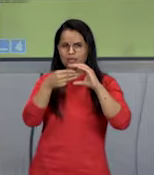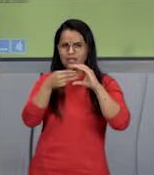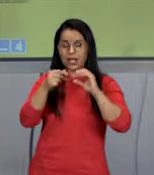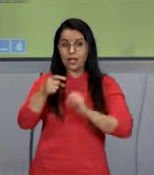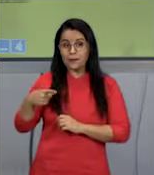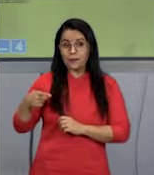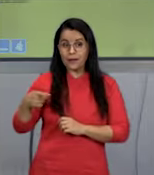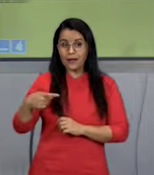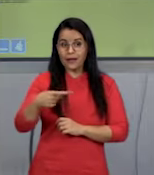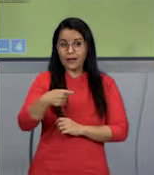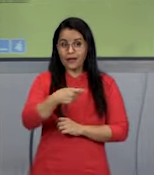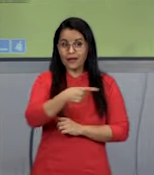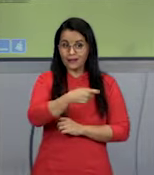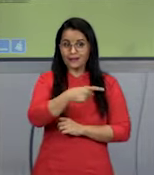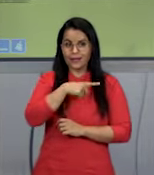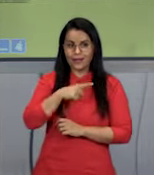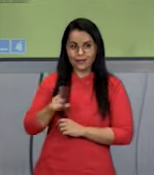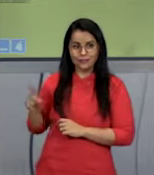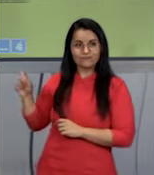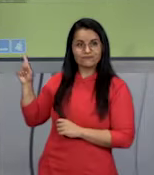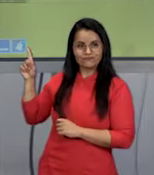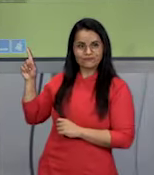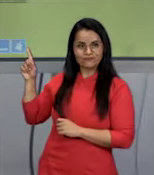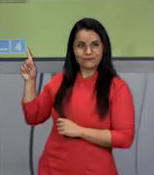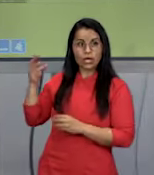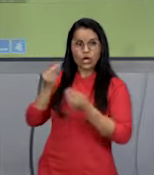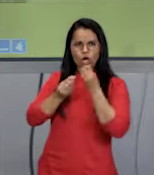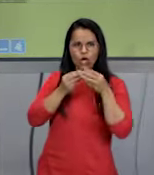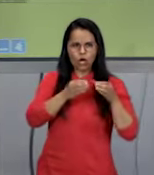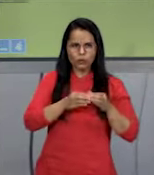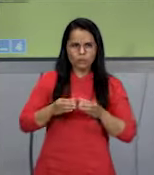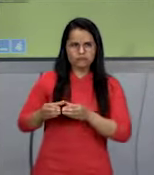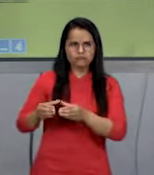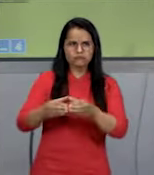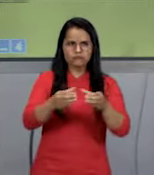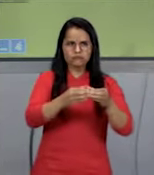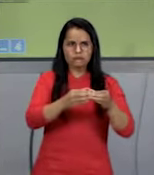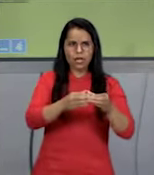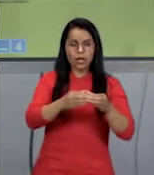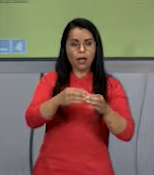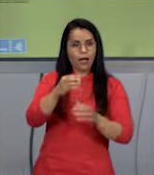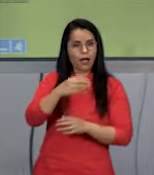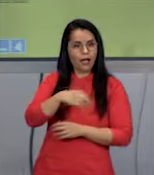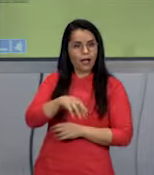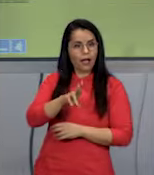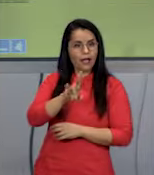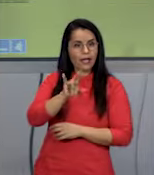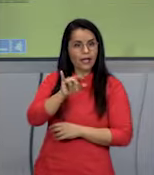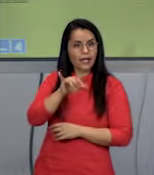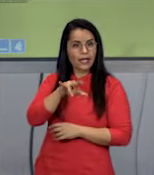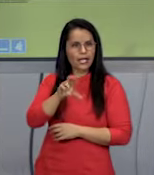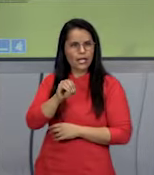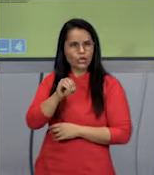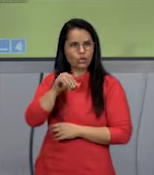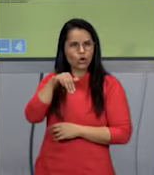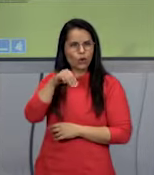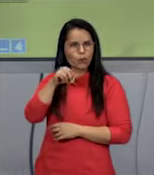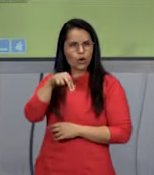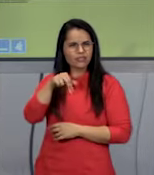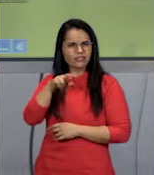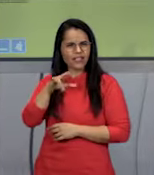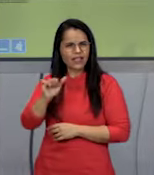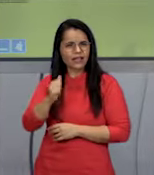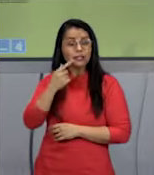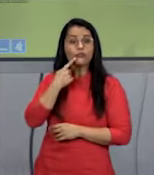E as bactérias estão organizadas no reino monero. Então, falou de célula